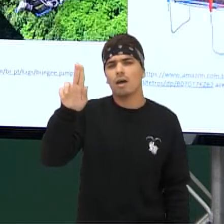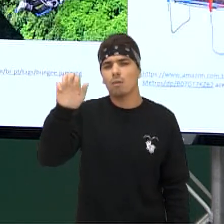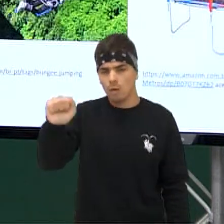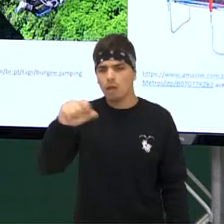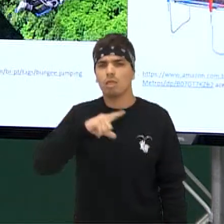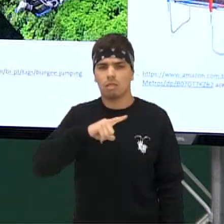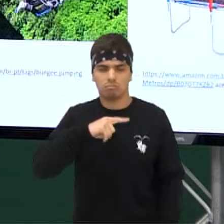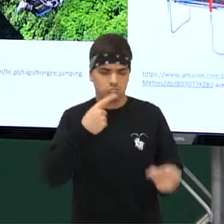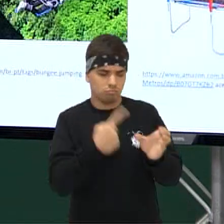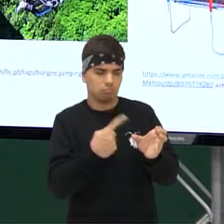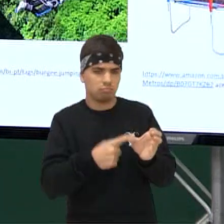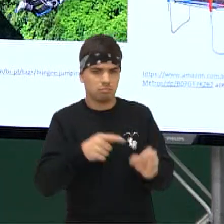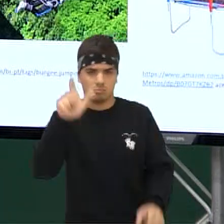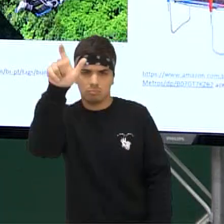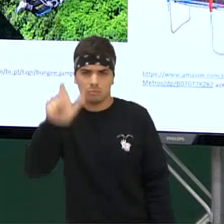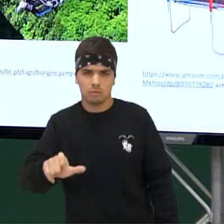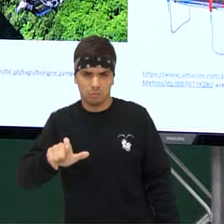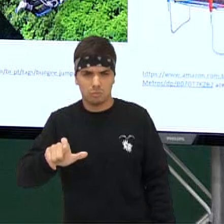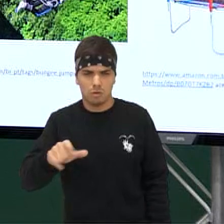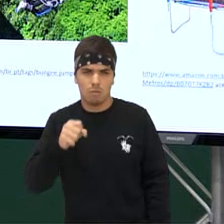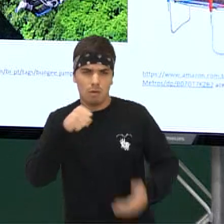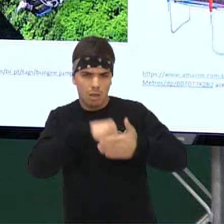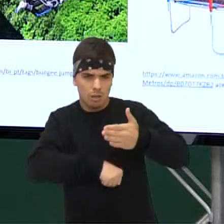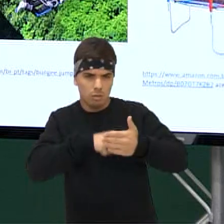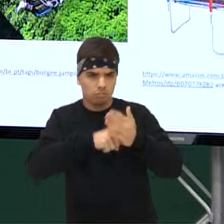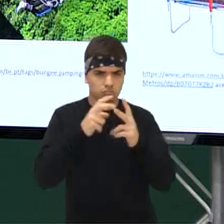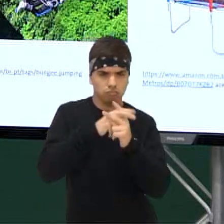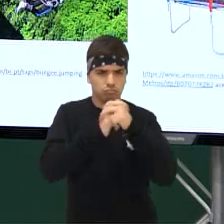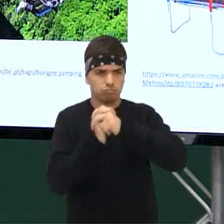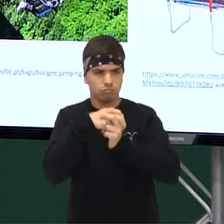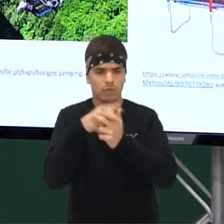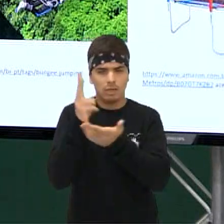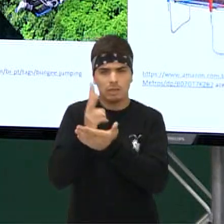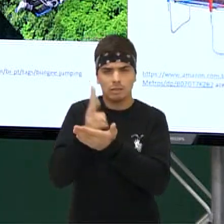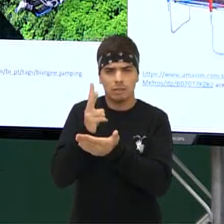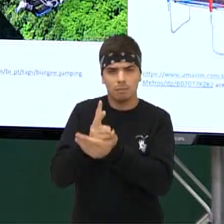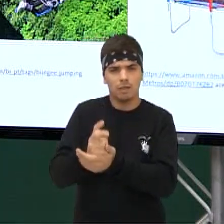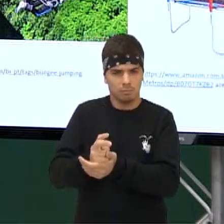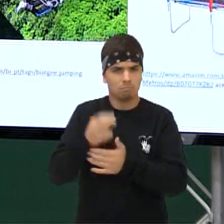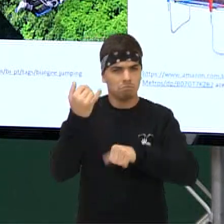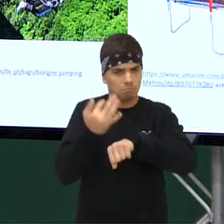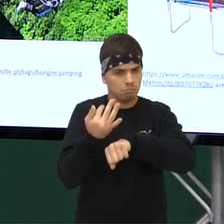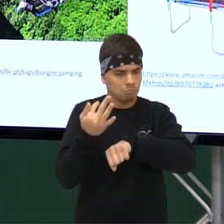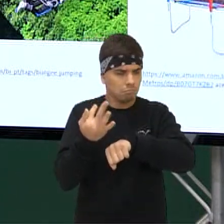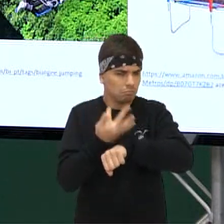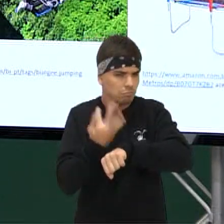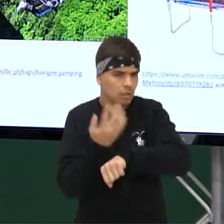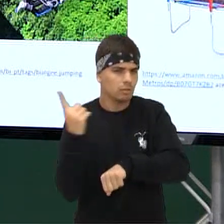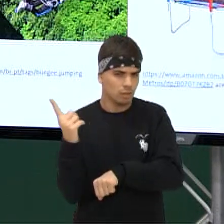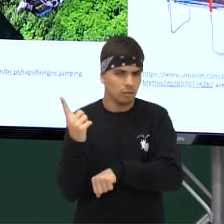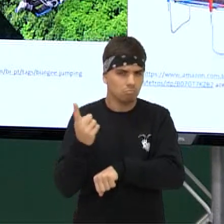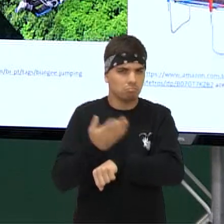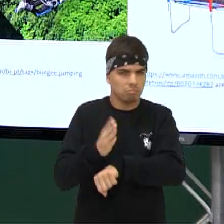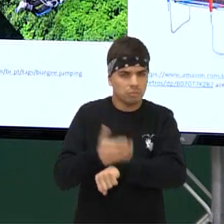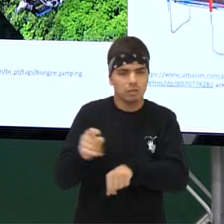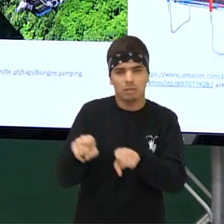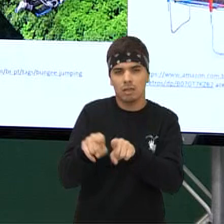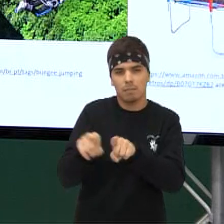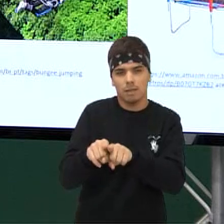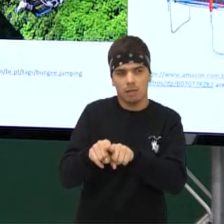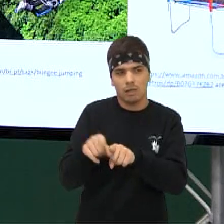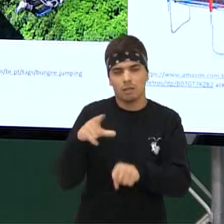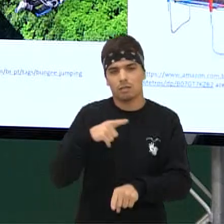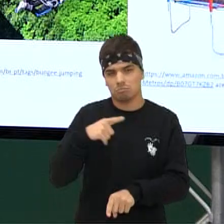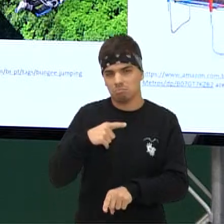lutador chamado John Lini Cara, o cara ele vive três com essas fitinhas Ele fica lá fazendo assim, Muito louco com fitinhas, amarra por trás dele